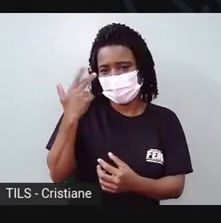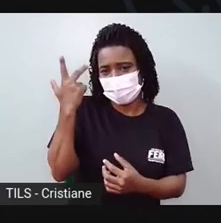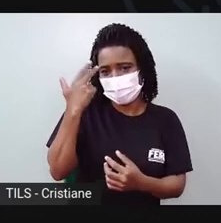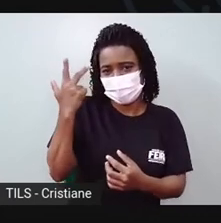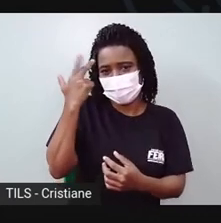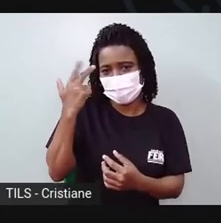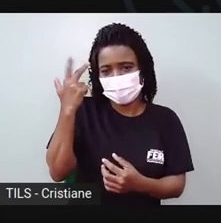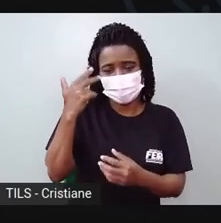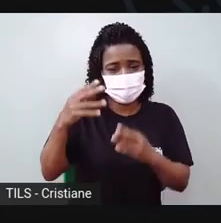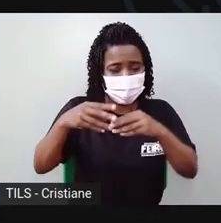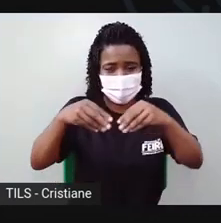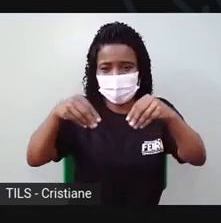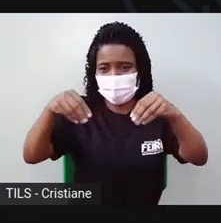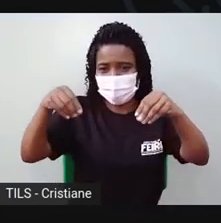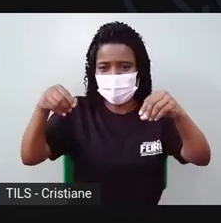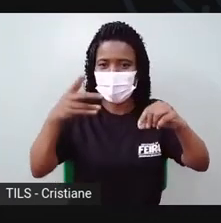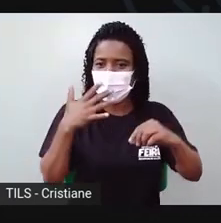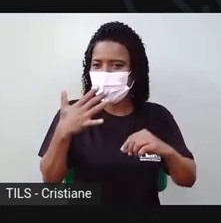terra.